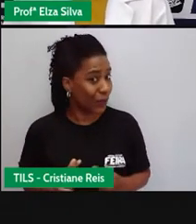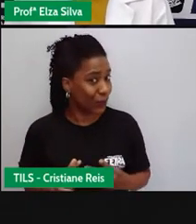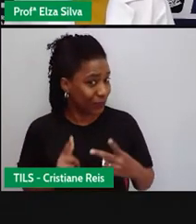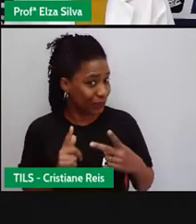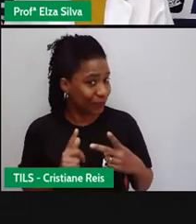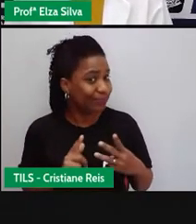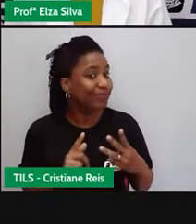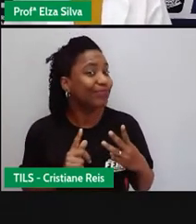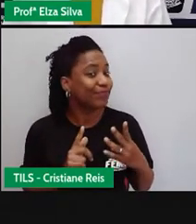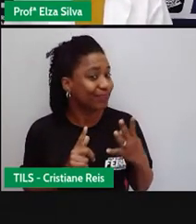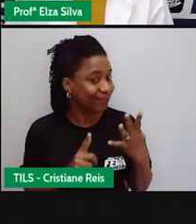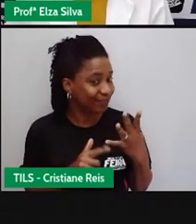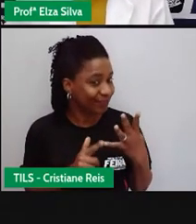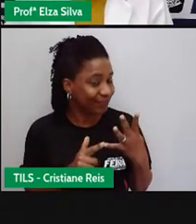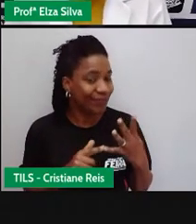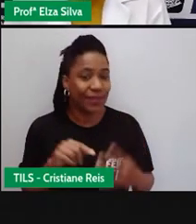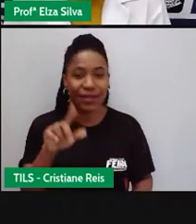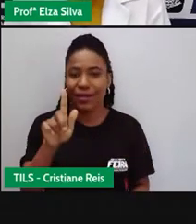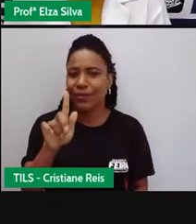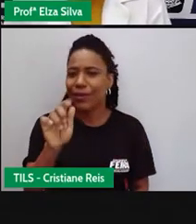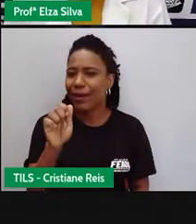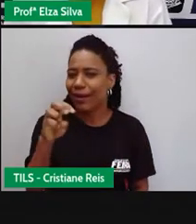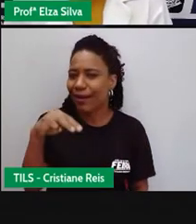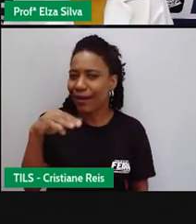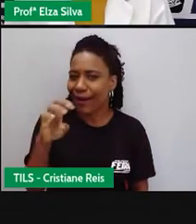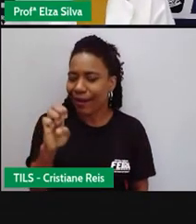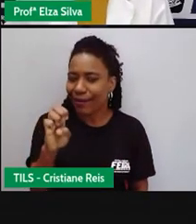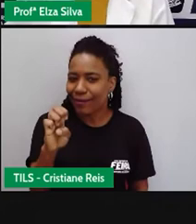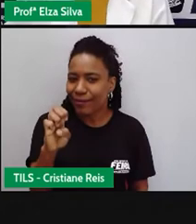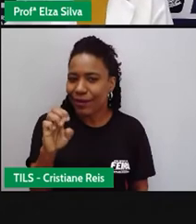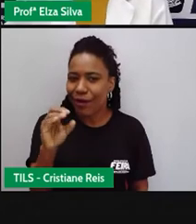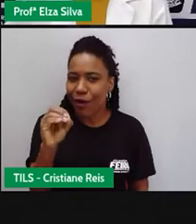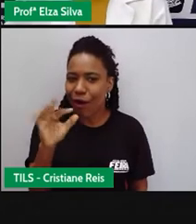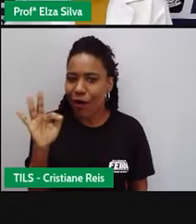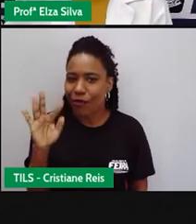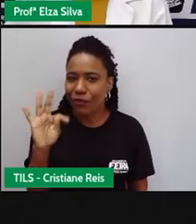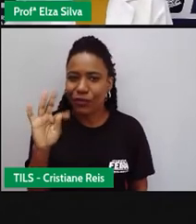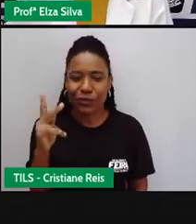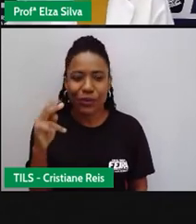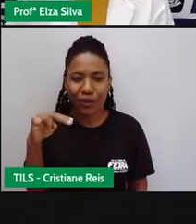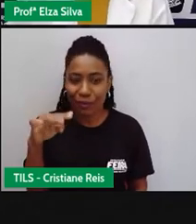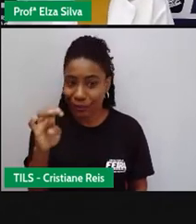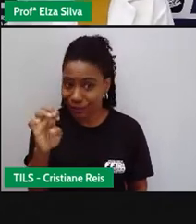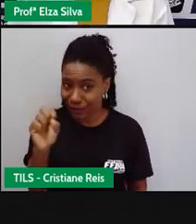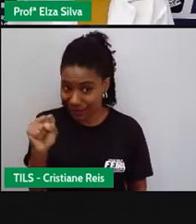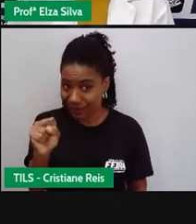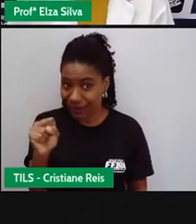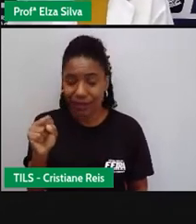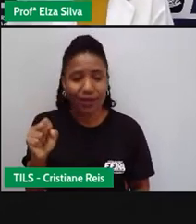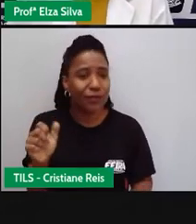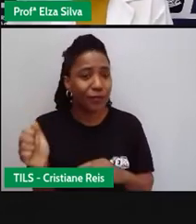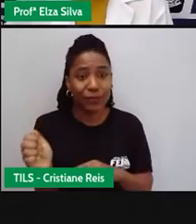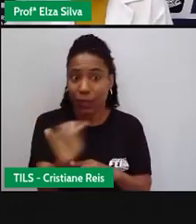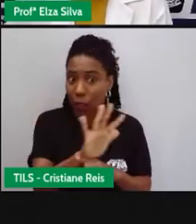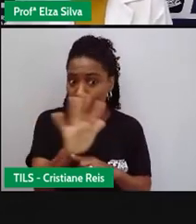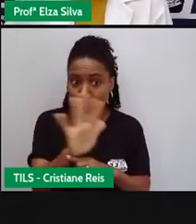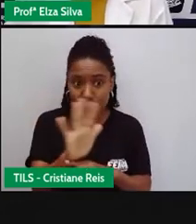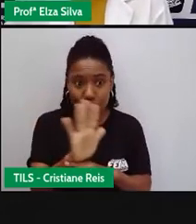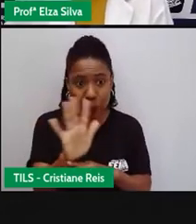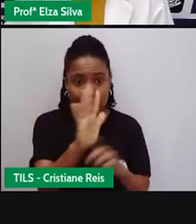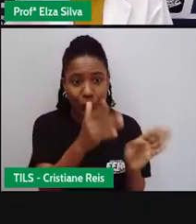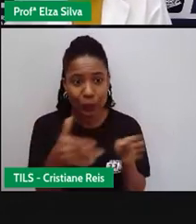Quem não conhece Game of Thrones? It's a drama series. É uma série dramática.